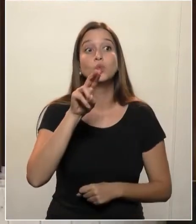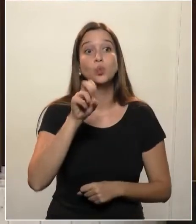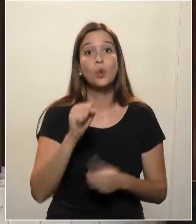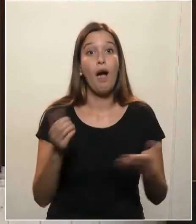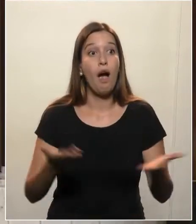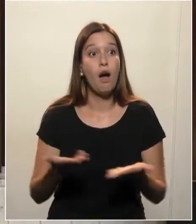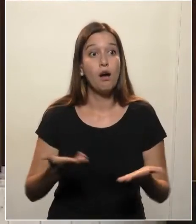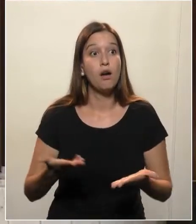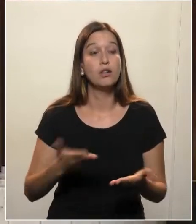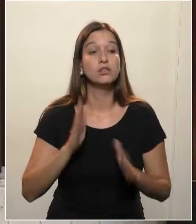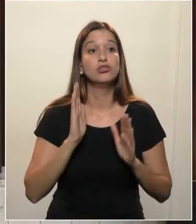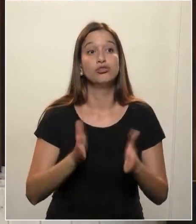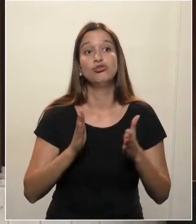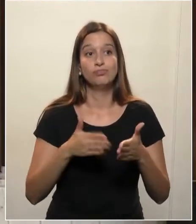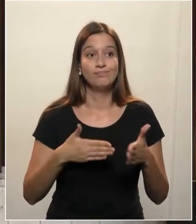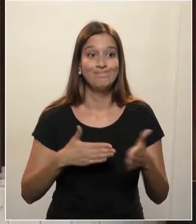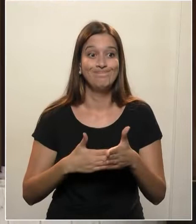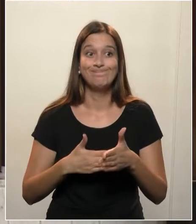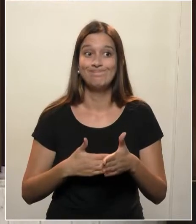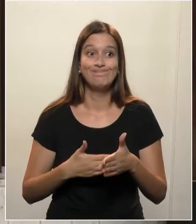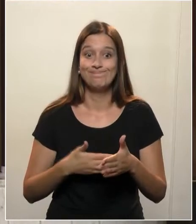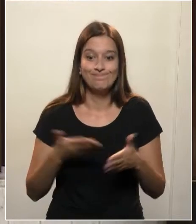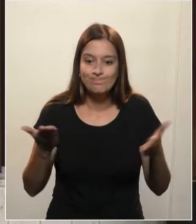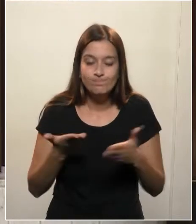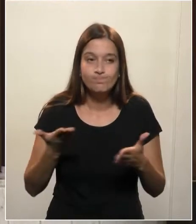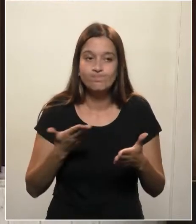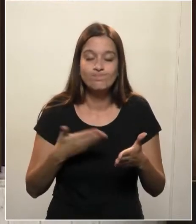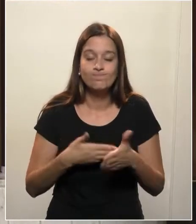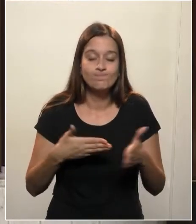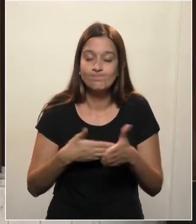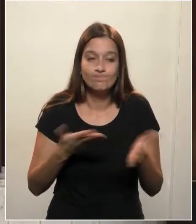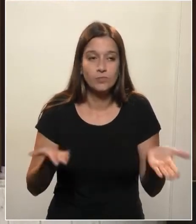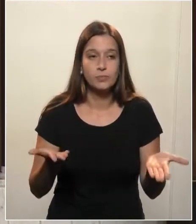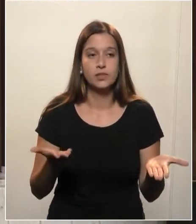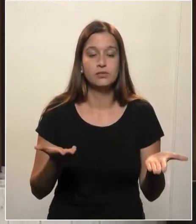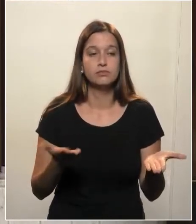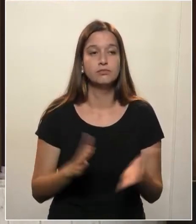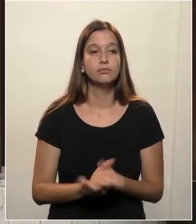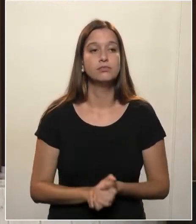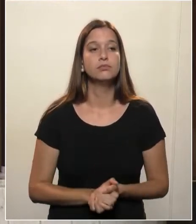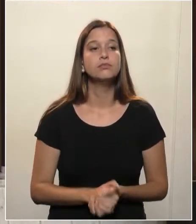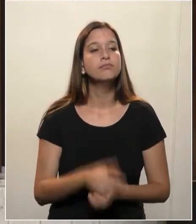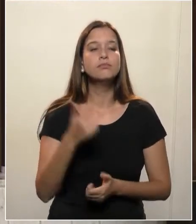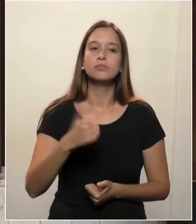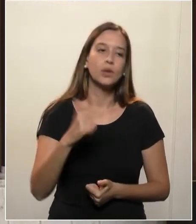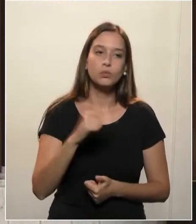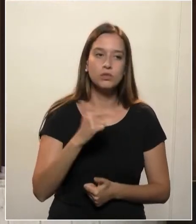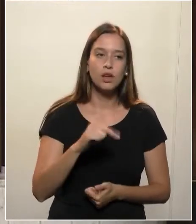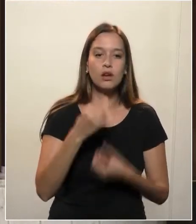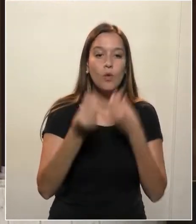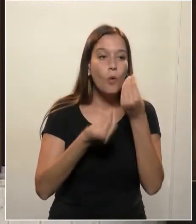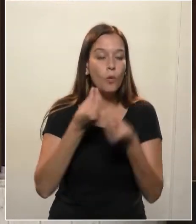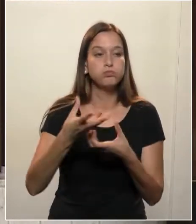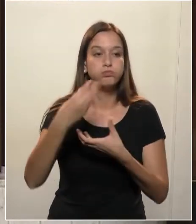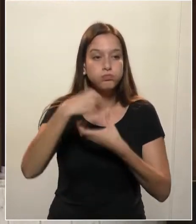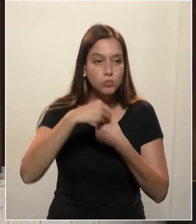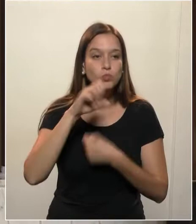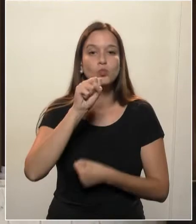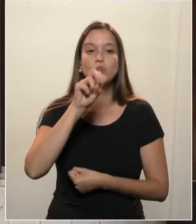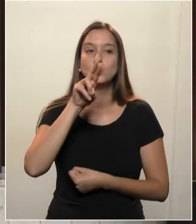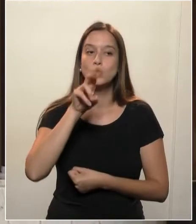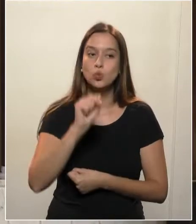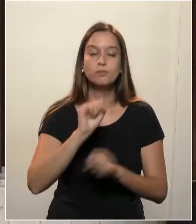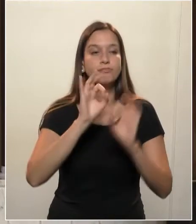hoje, hoje. O SUS não tem preparo para uma grande